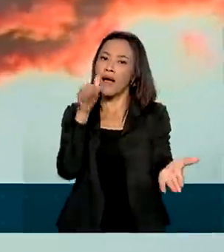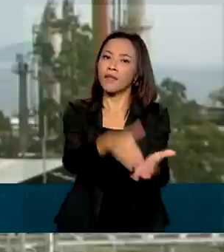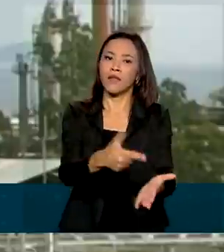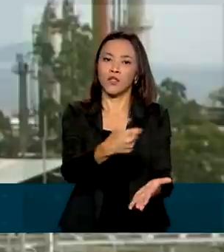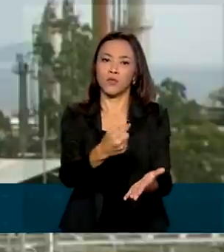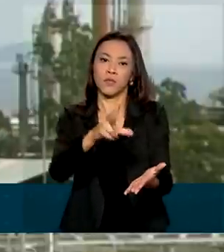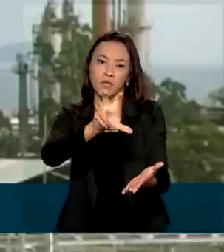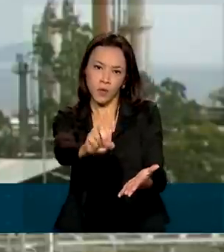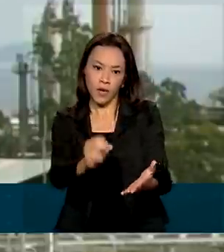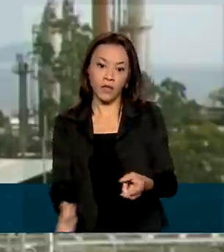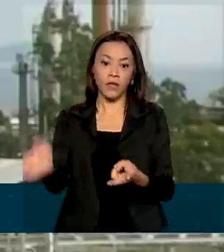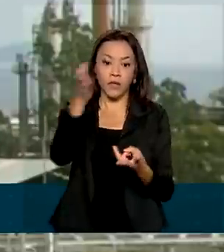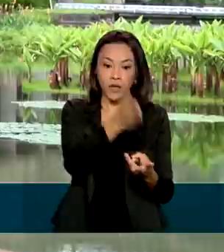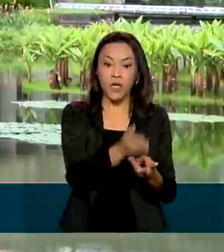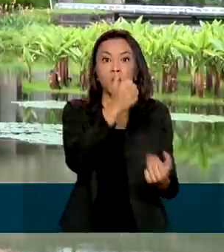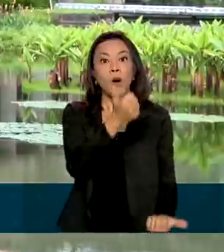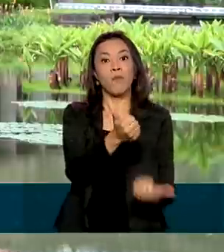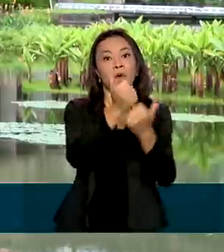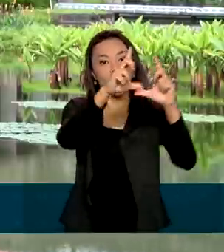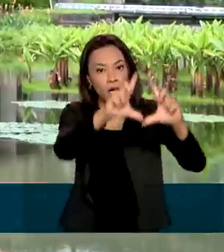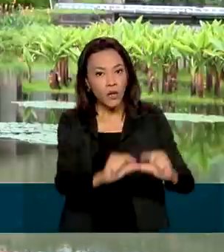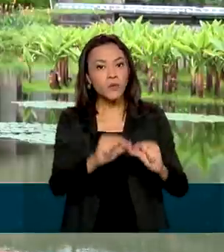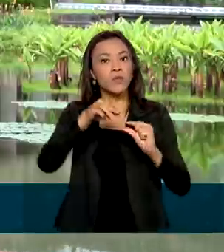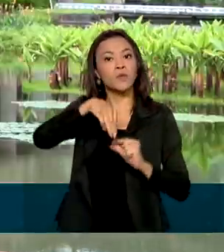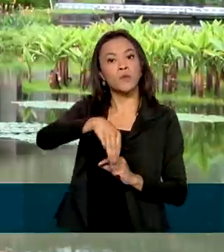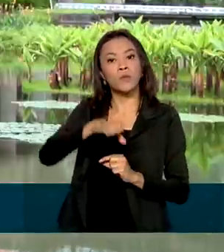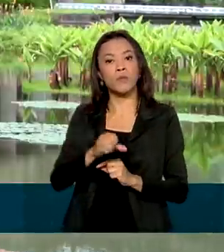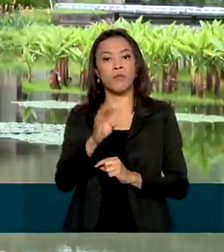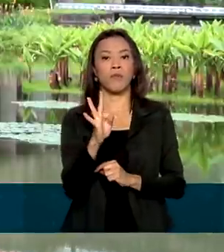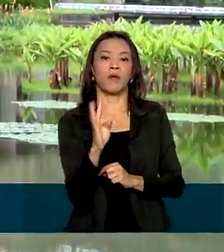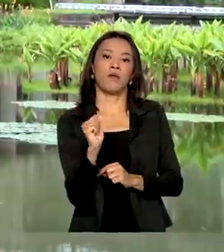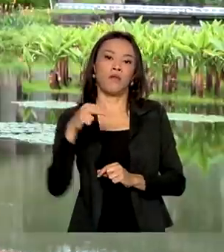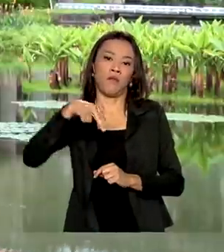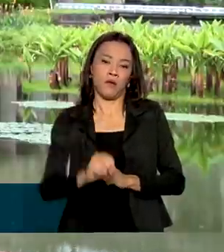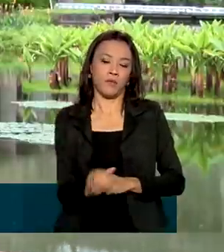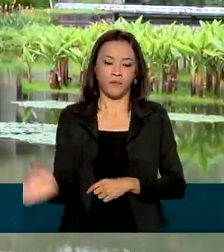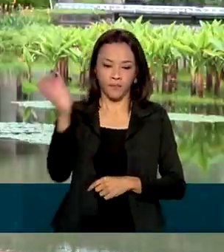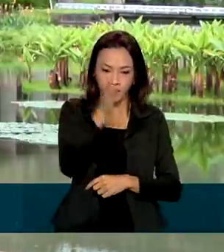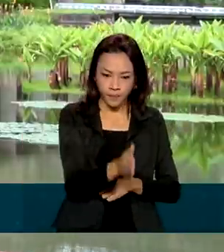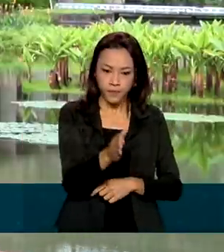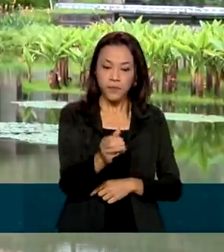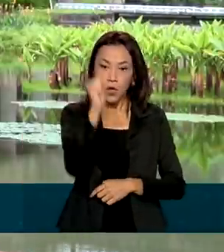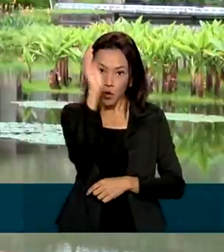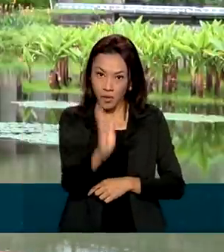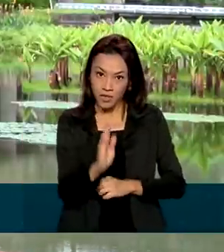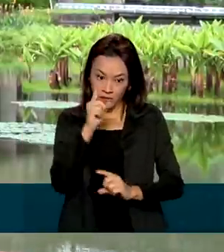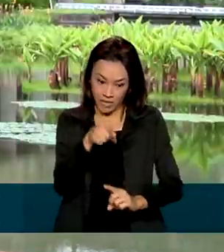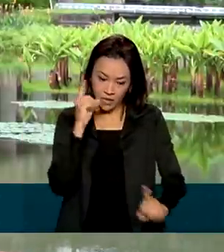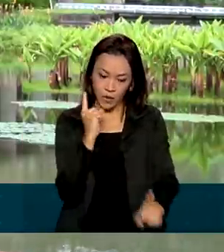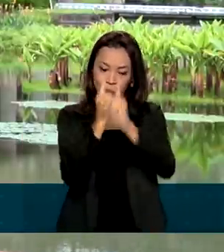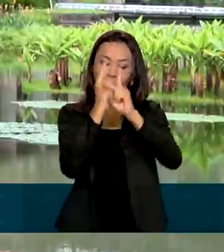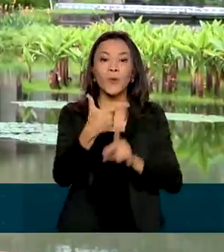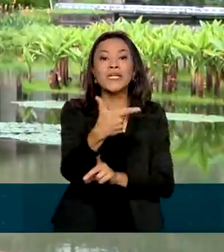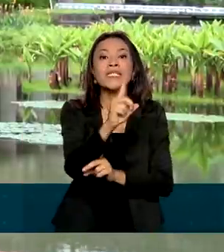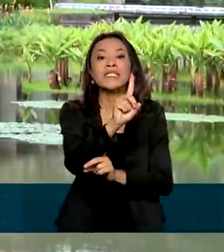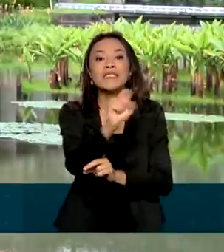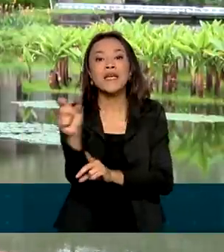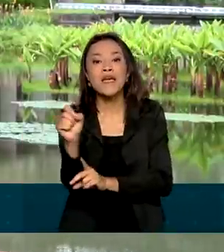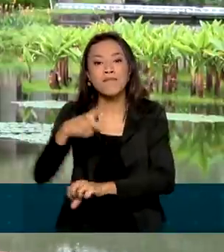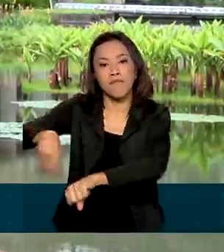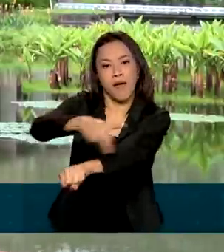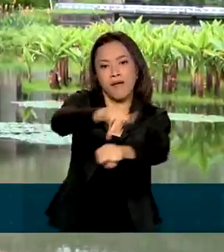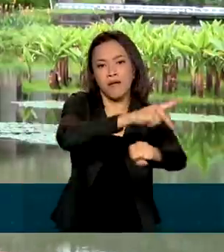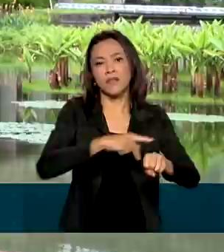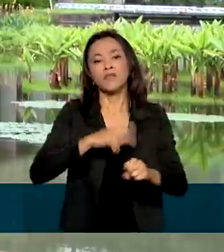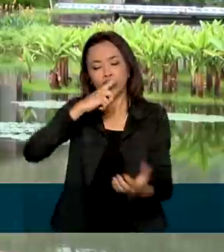à redução global do metano. Na COP26, o Brasil e cerca de 100 países se comprometeram a reduzir emissões de